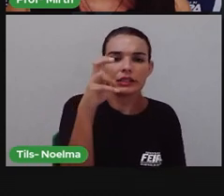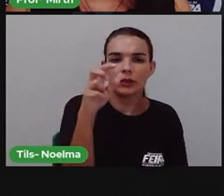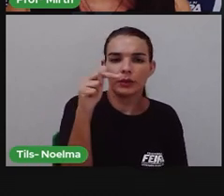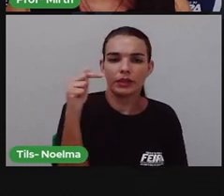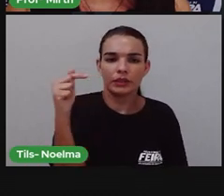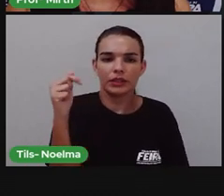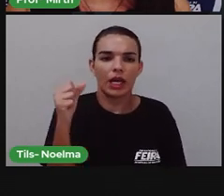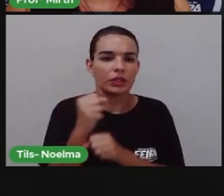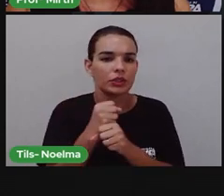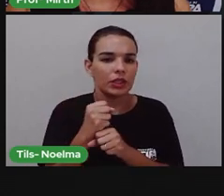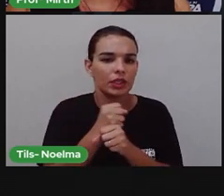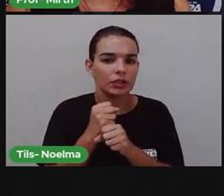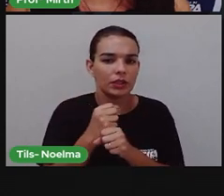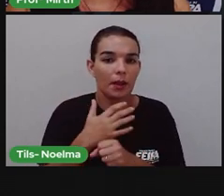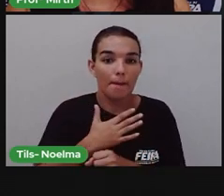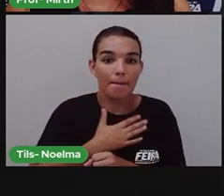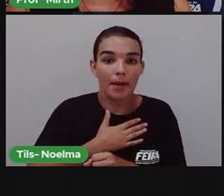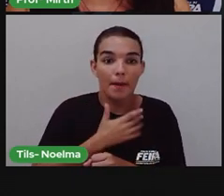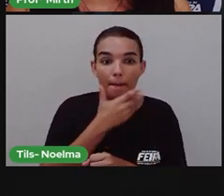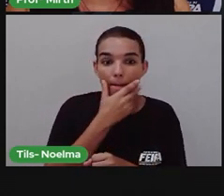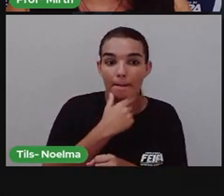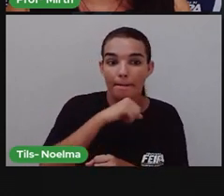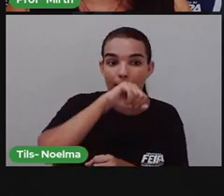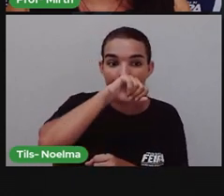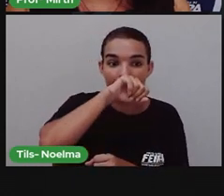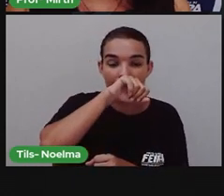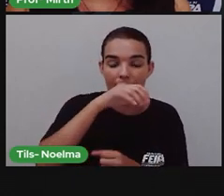pai me legou seus 34.